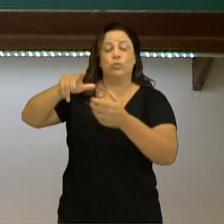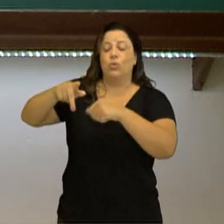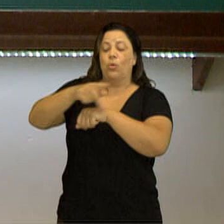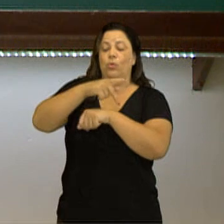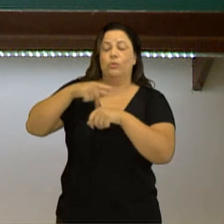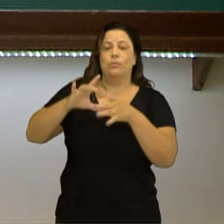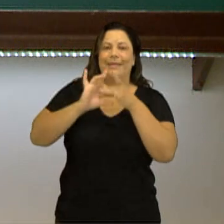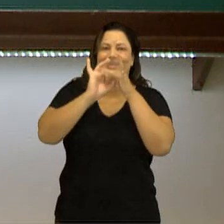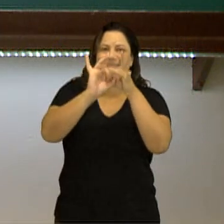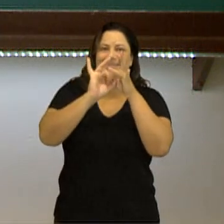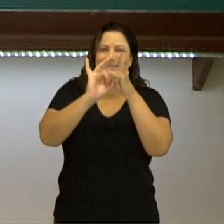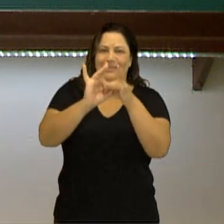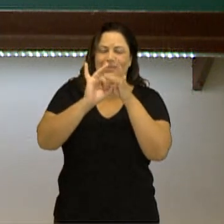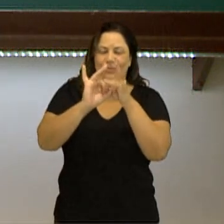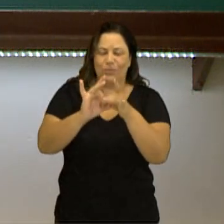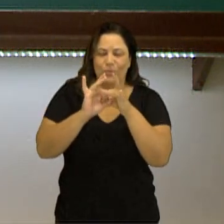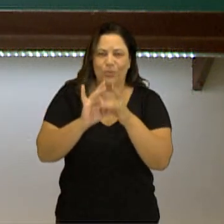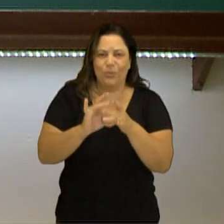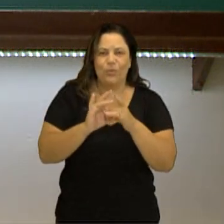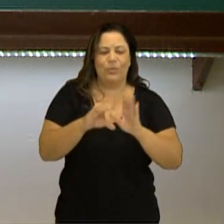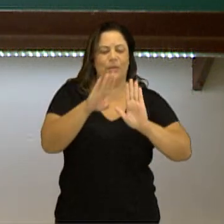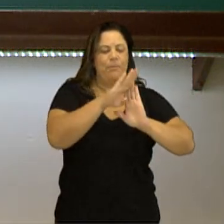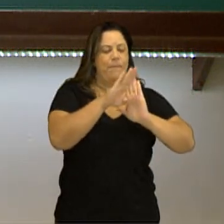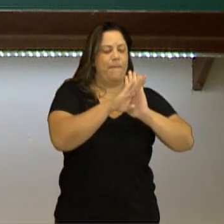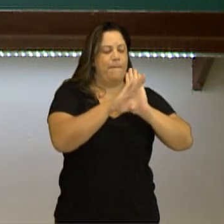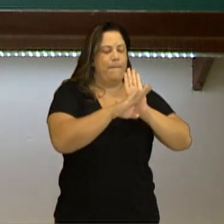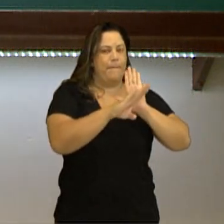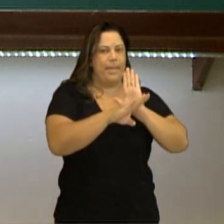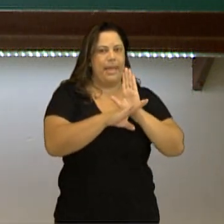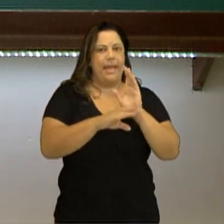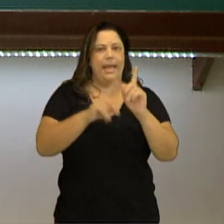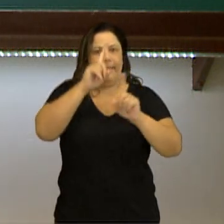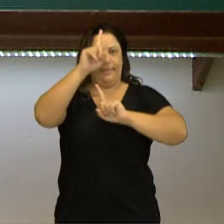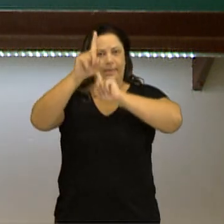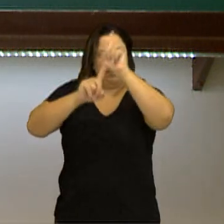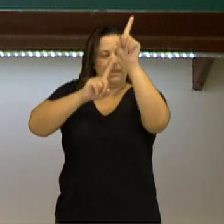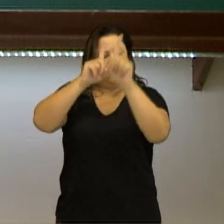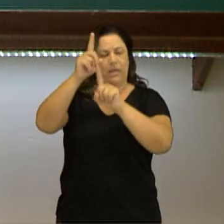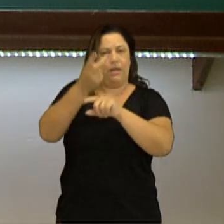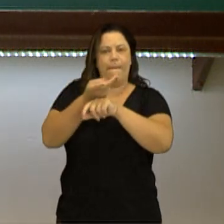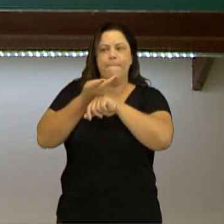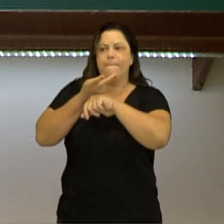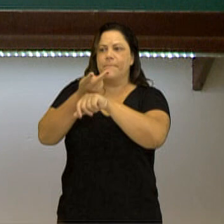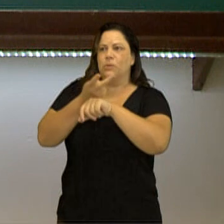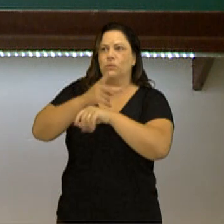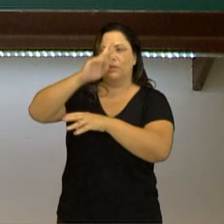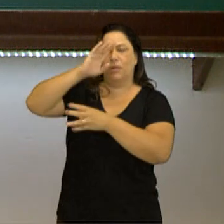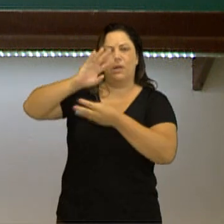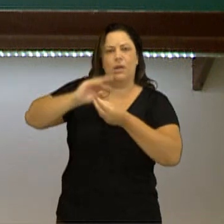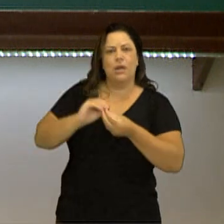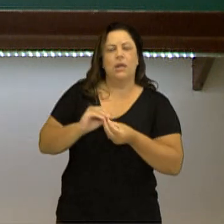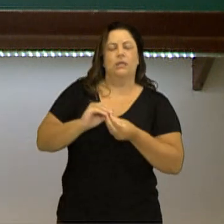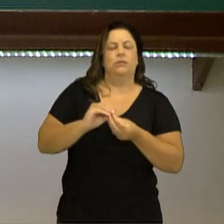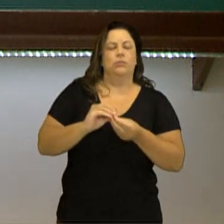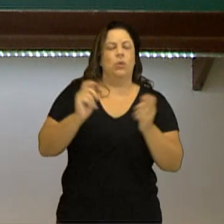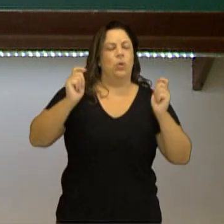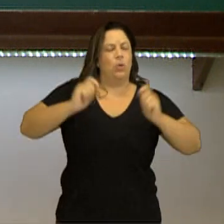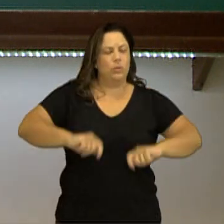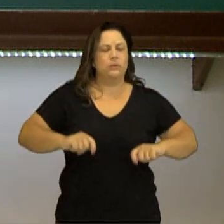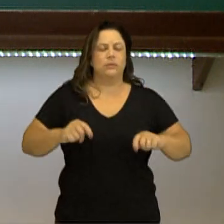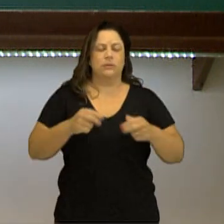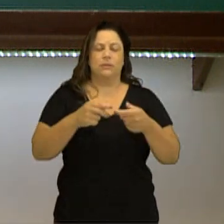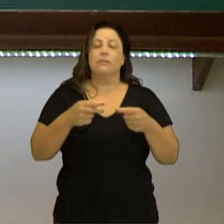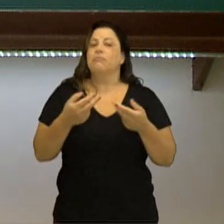unem para estabelecer metas e critérios para buscar soluções para esse mecanismo em que nós